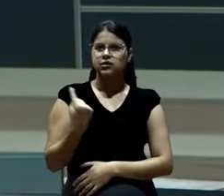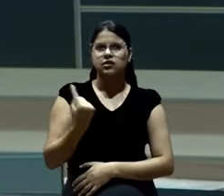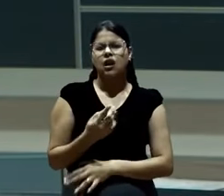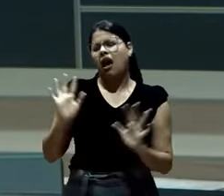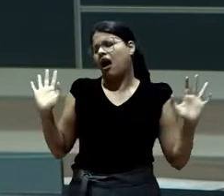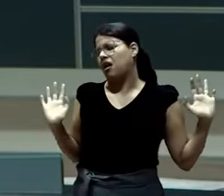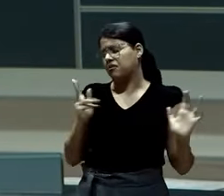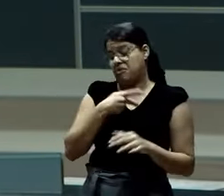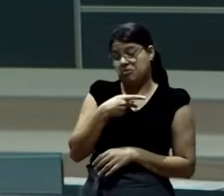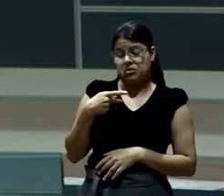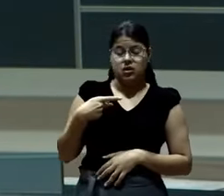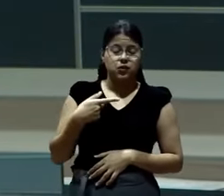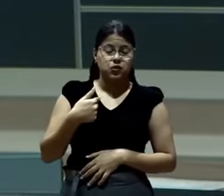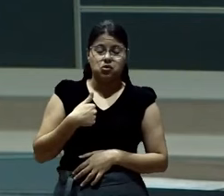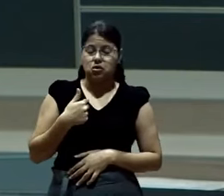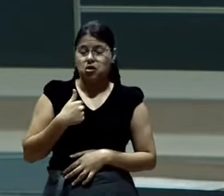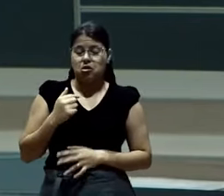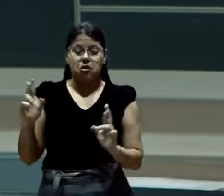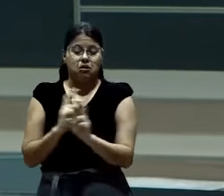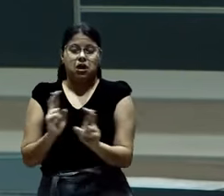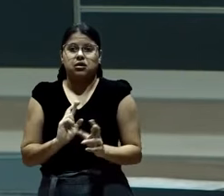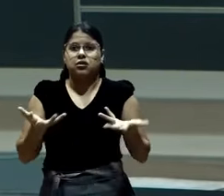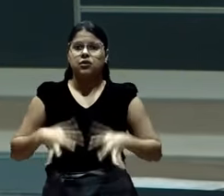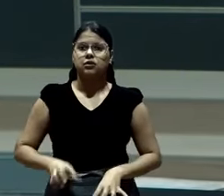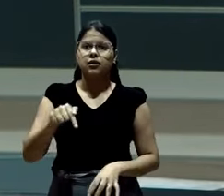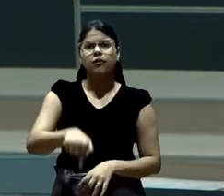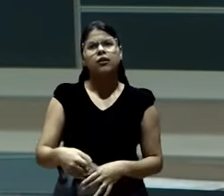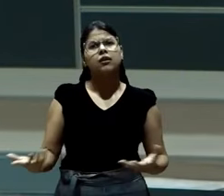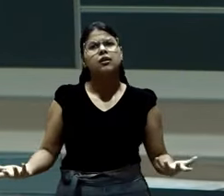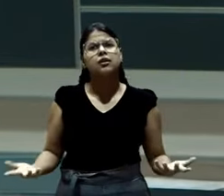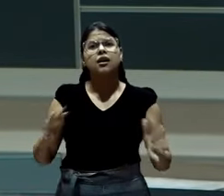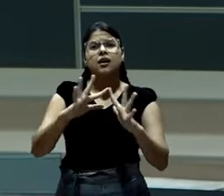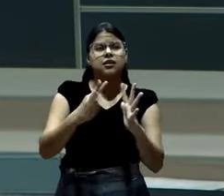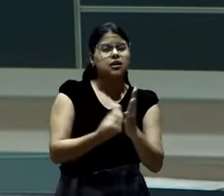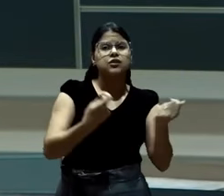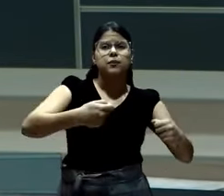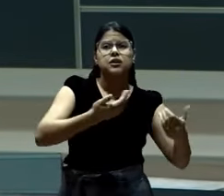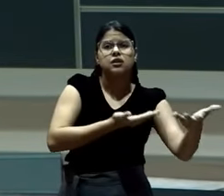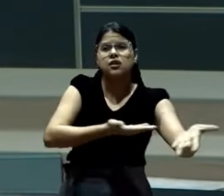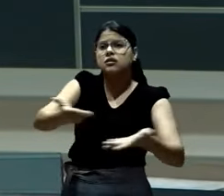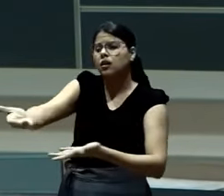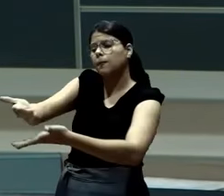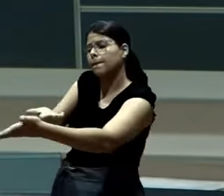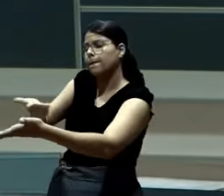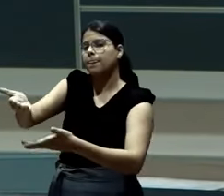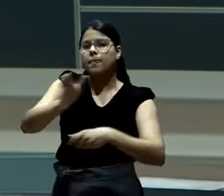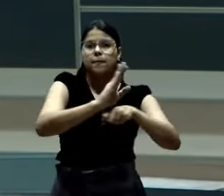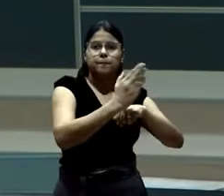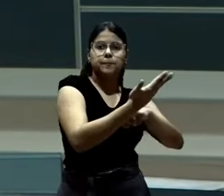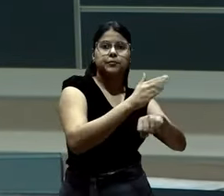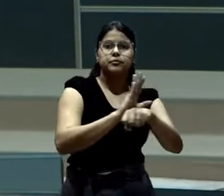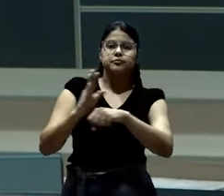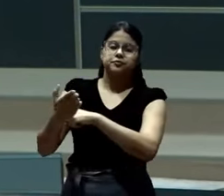quero incomodar, mas não quero que ninguém me incomode. Igreja não é isso. Igreja é cuidado de um para com o outro. Deus sempre vai colocar alguém